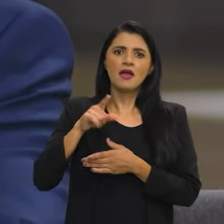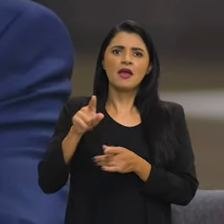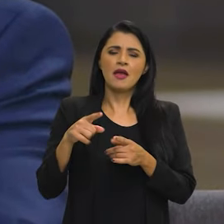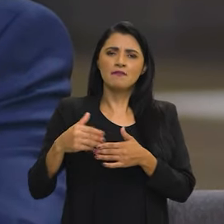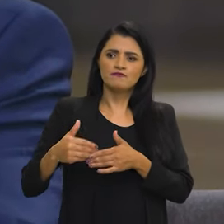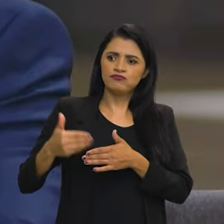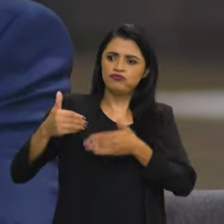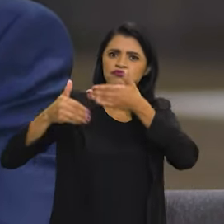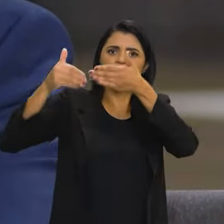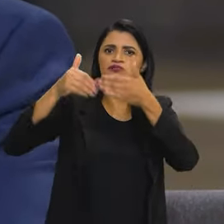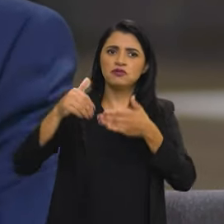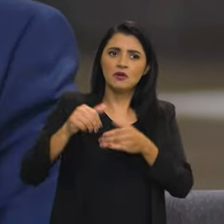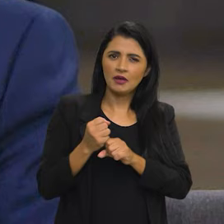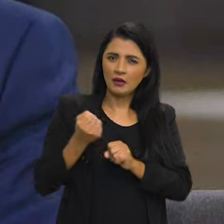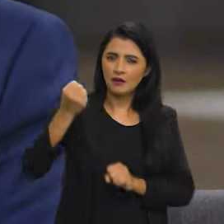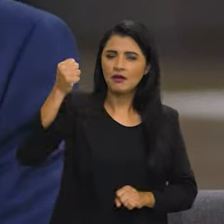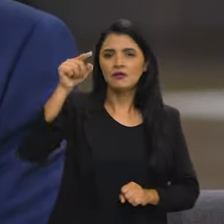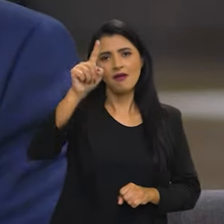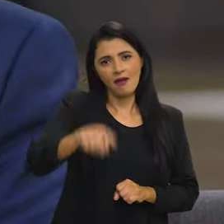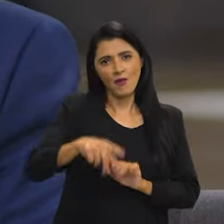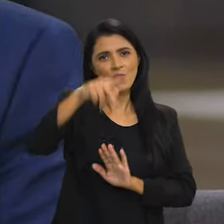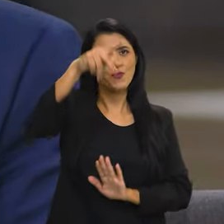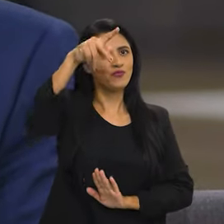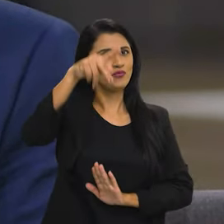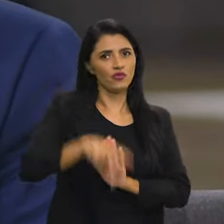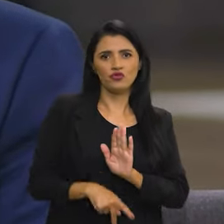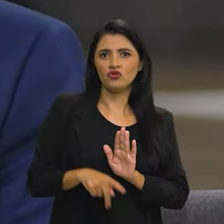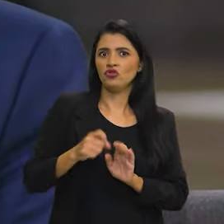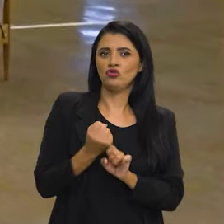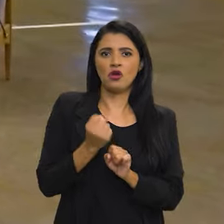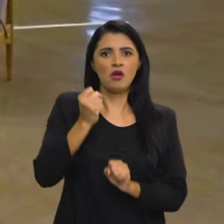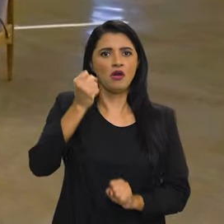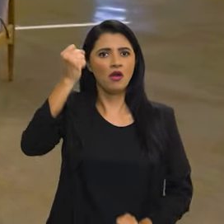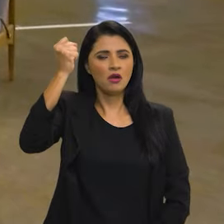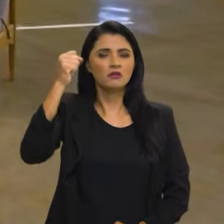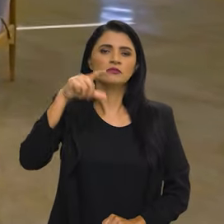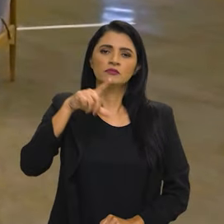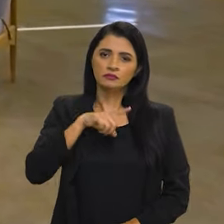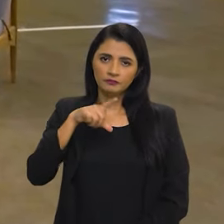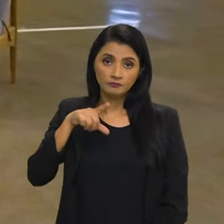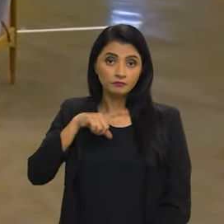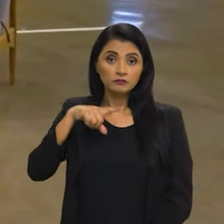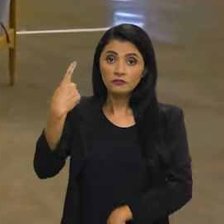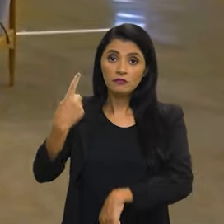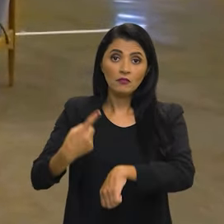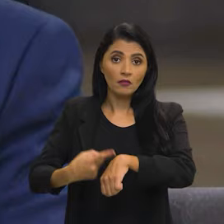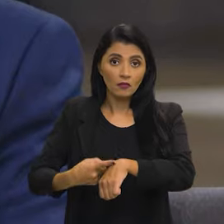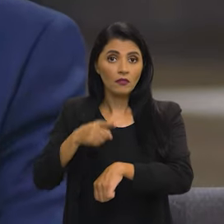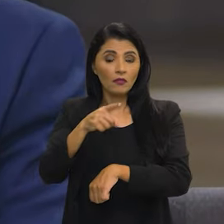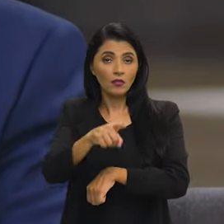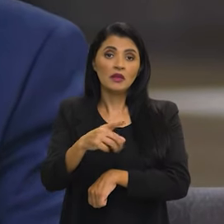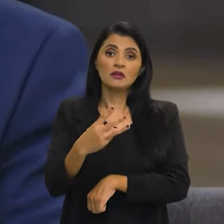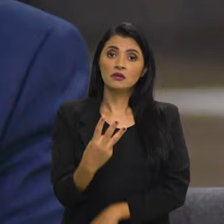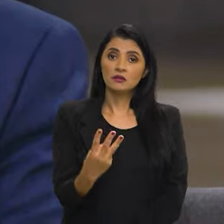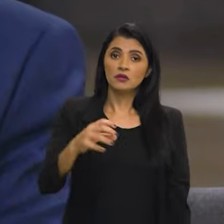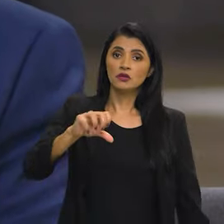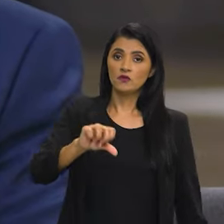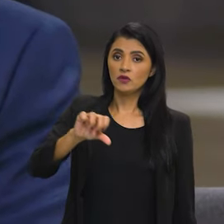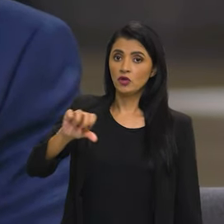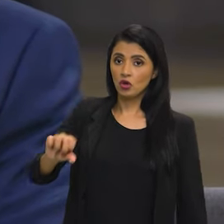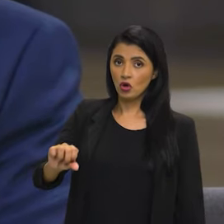grandiosos também, tal como o Itaipu. Exatamente. É um projeto gigante, que atinge de imediato os